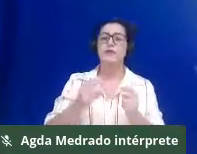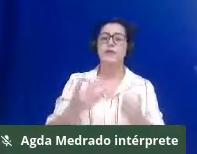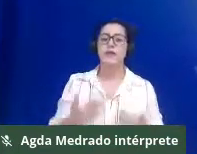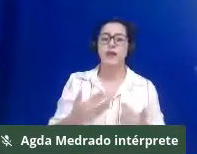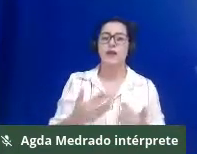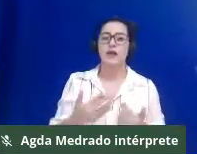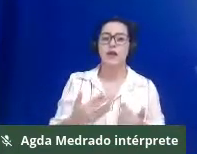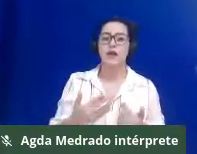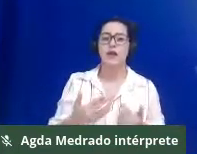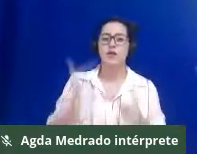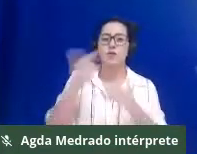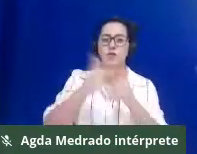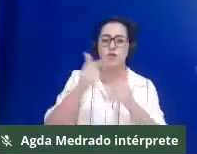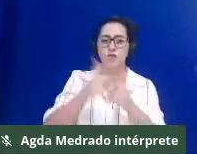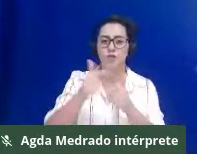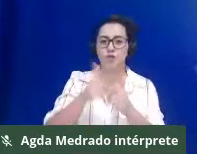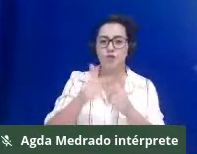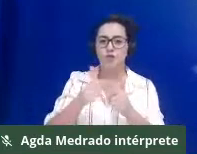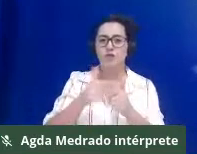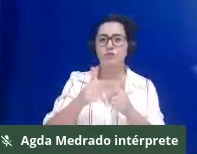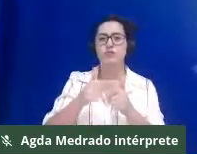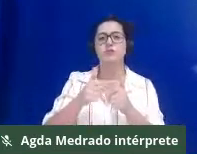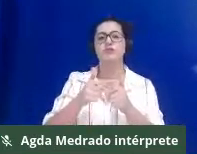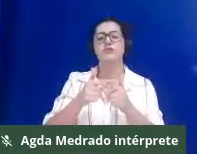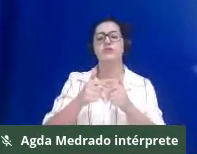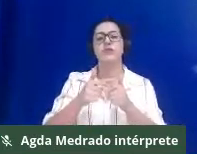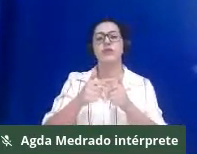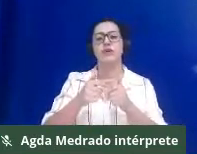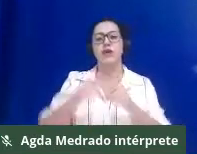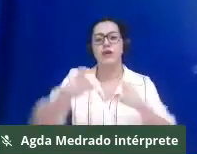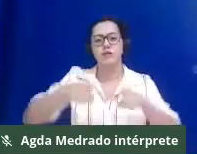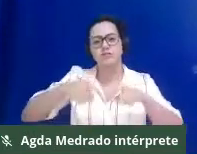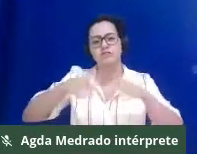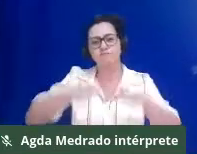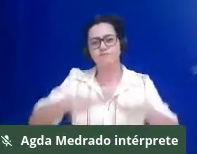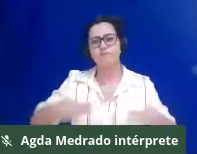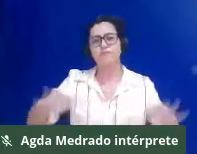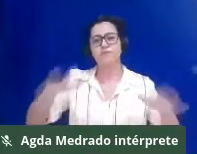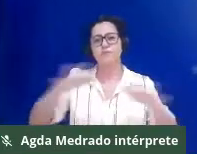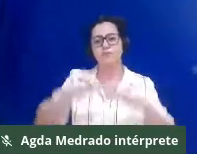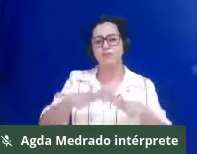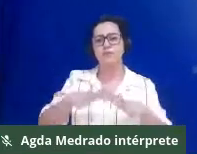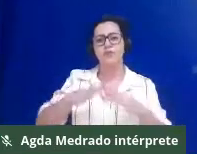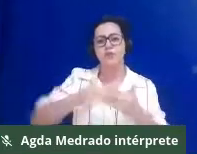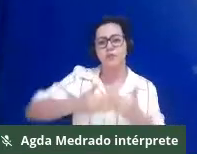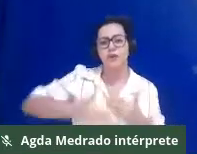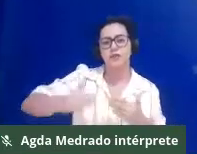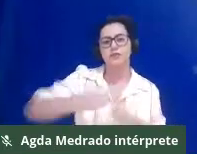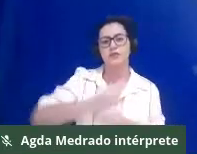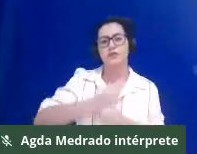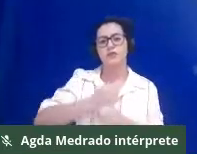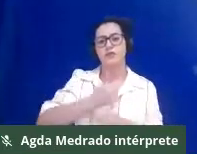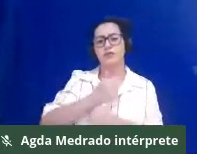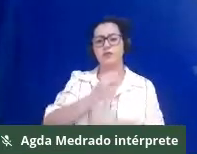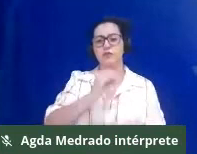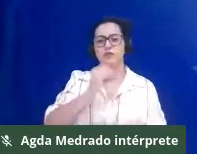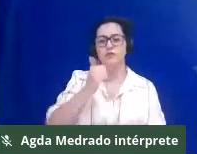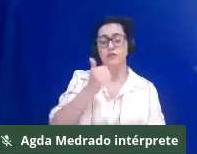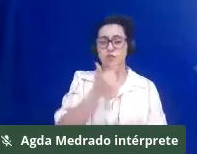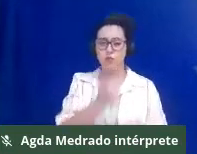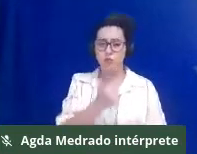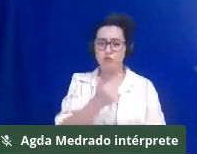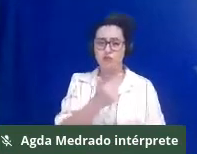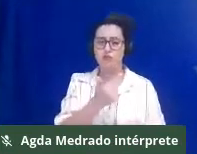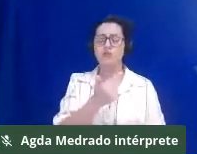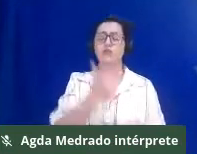de maneira geral, e ela, a partir de 2002, passa a caracterizar aqueles conflitos que dizem respeito